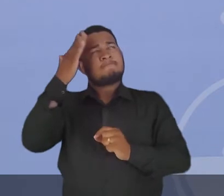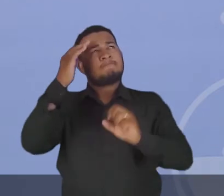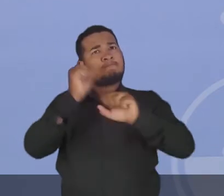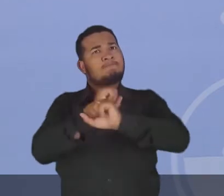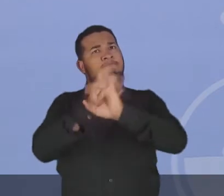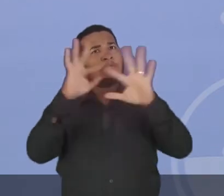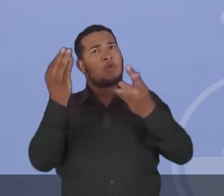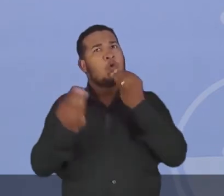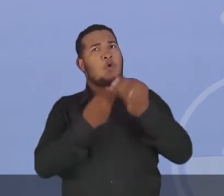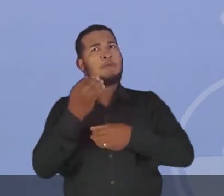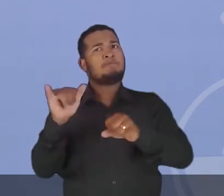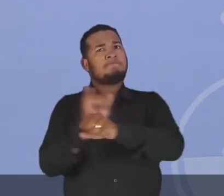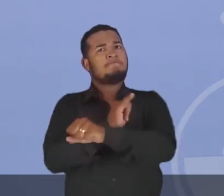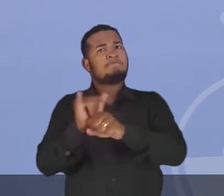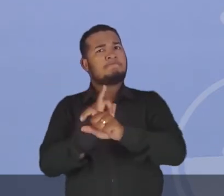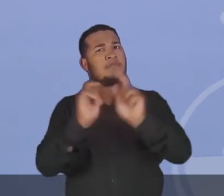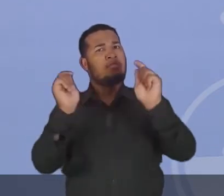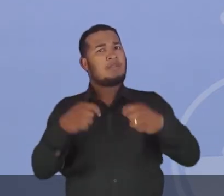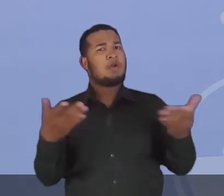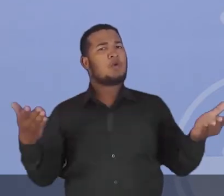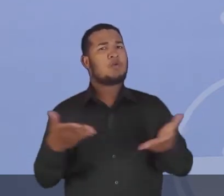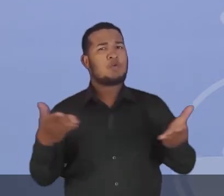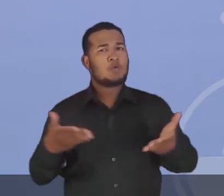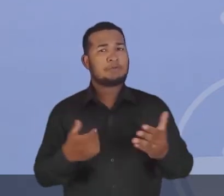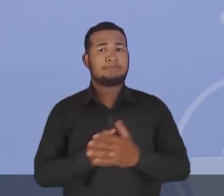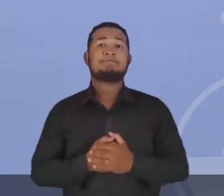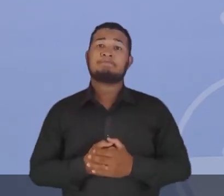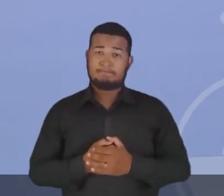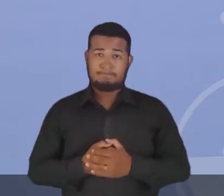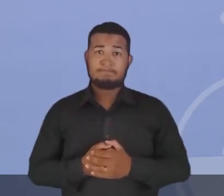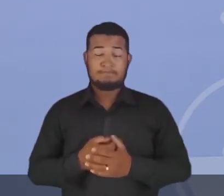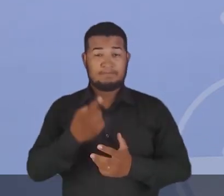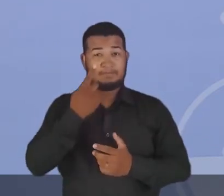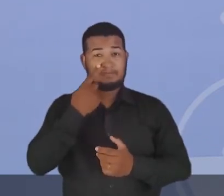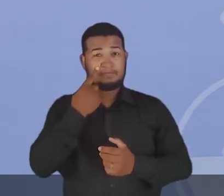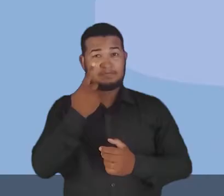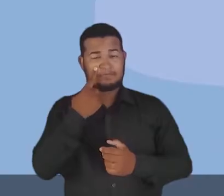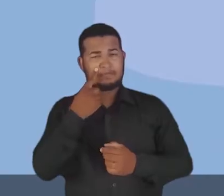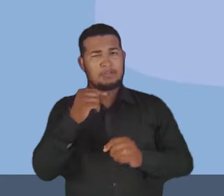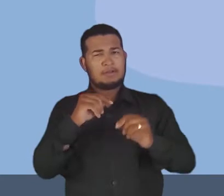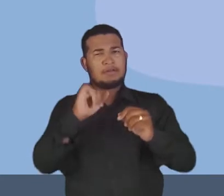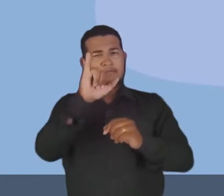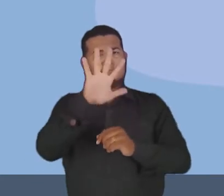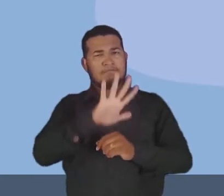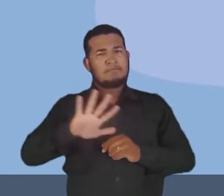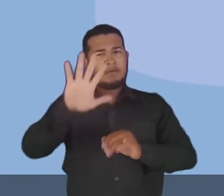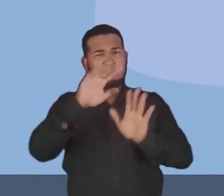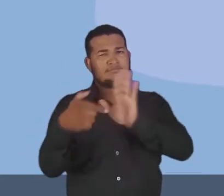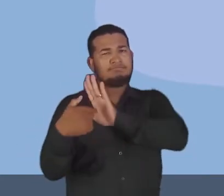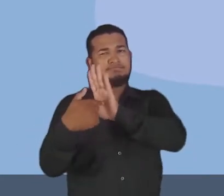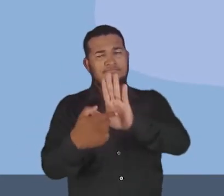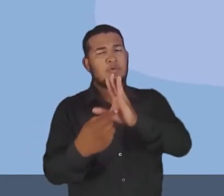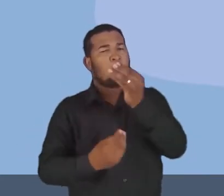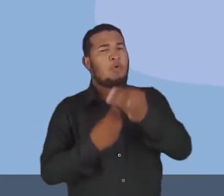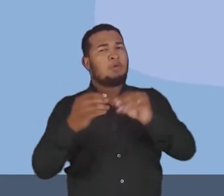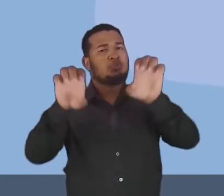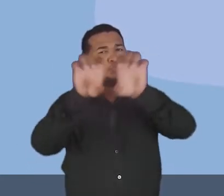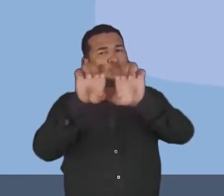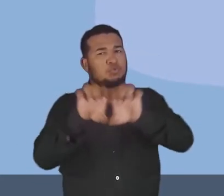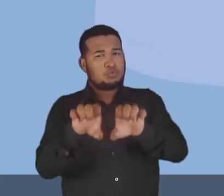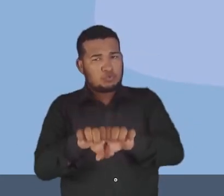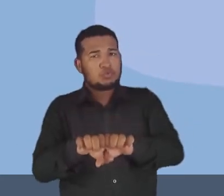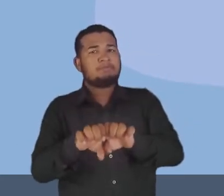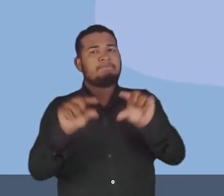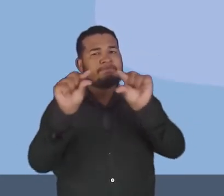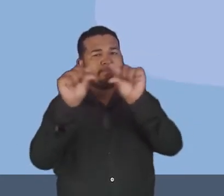de que forma, então, ela se estabelece hoje. Venha comigo no slide para a gente começar a entender essa estrutura de trabalho